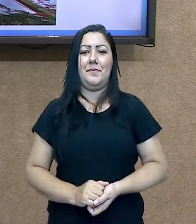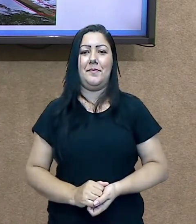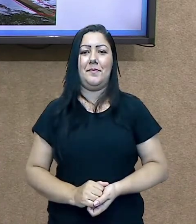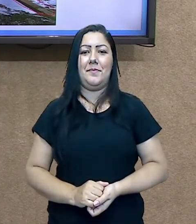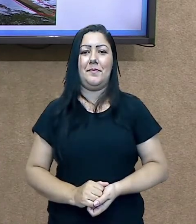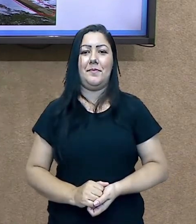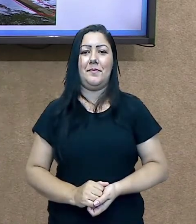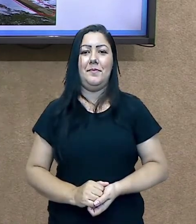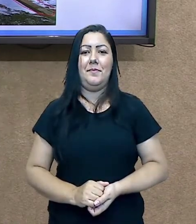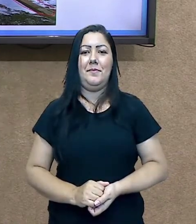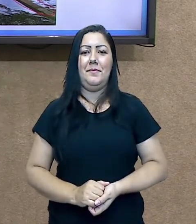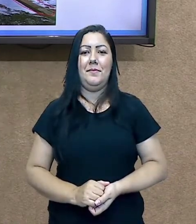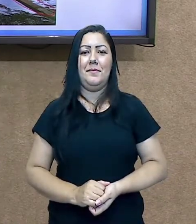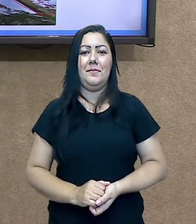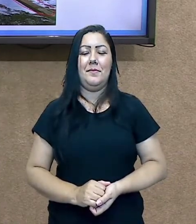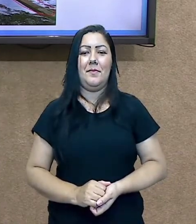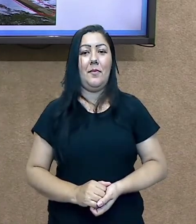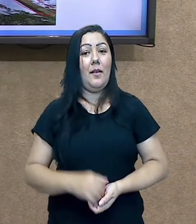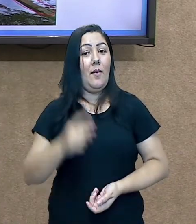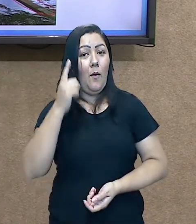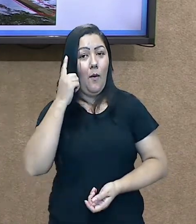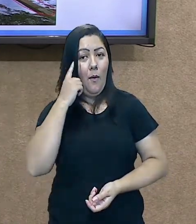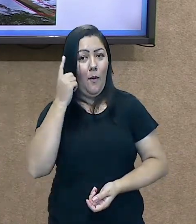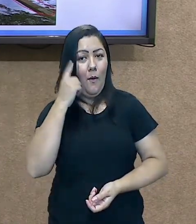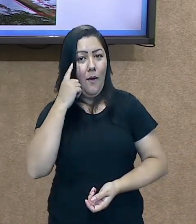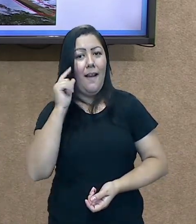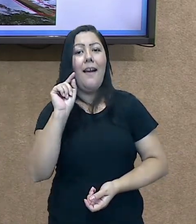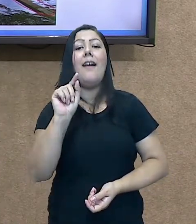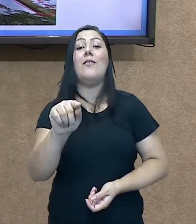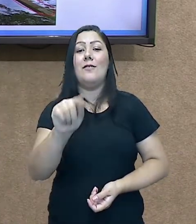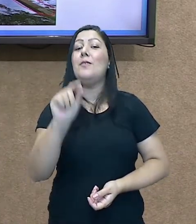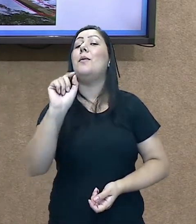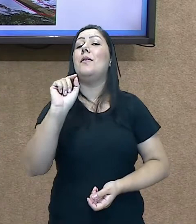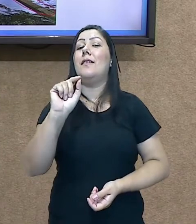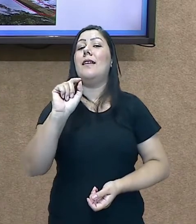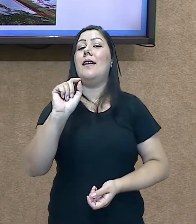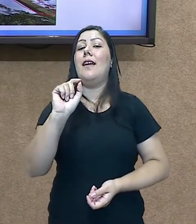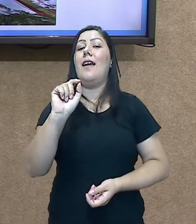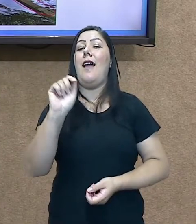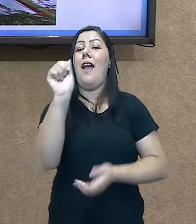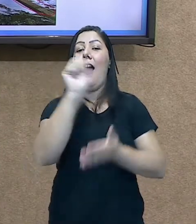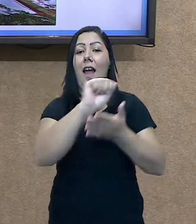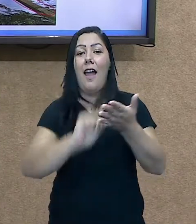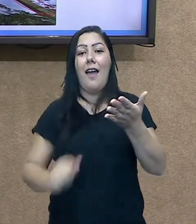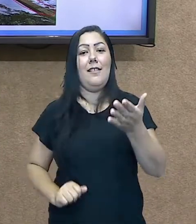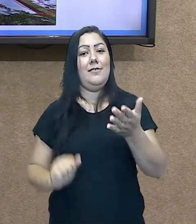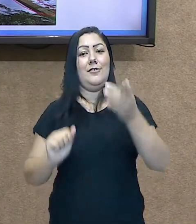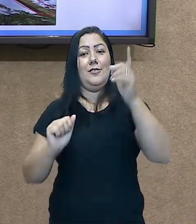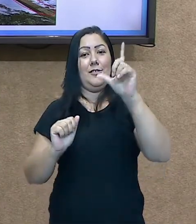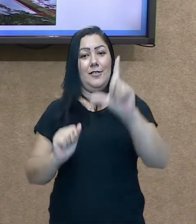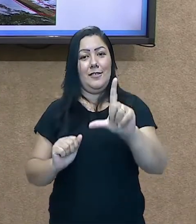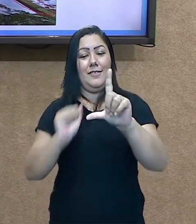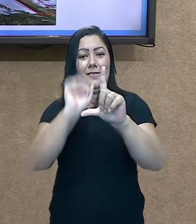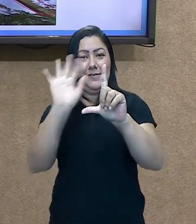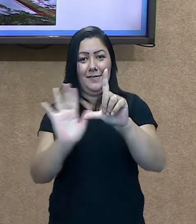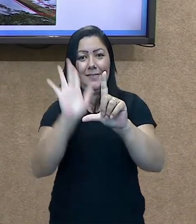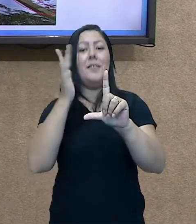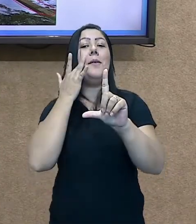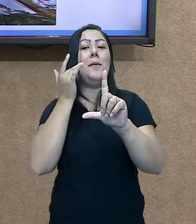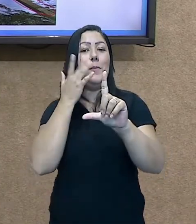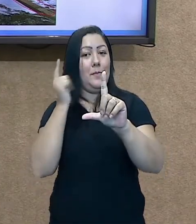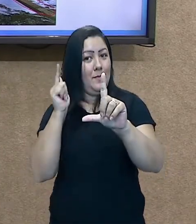você precisa acessar as nossas atividades na plataforma SMEDGV.